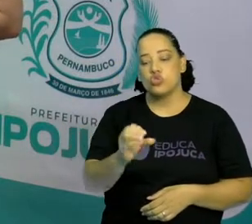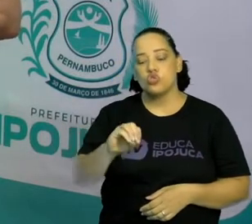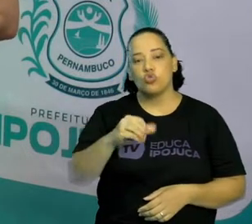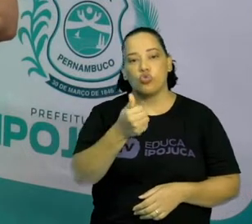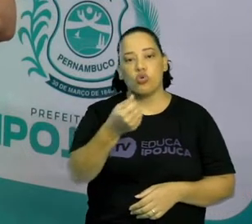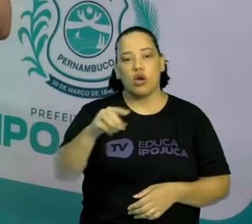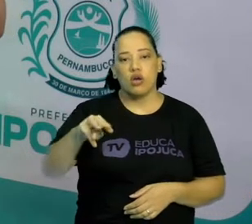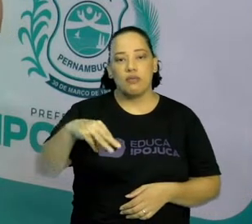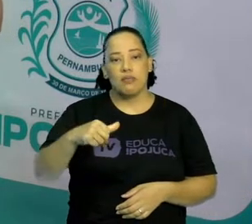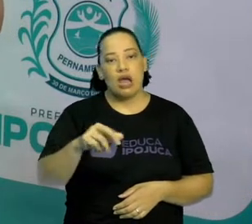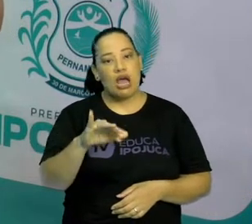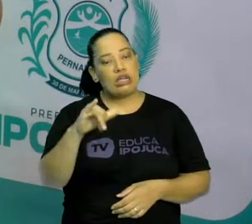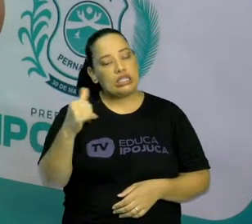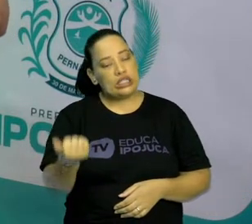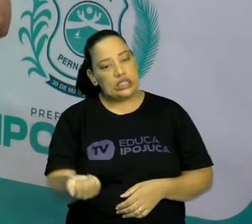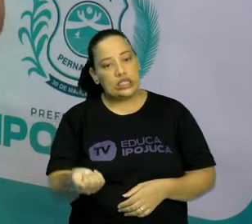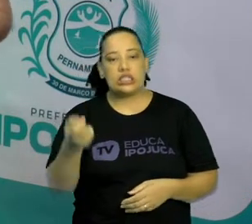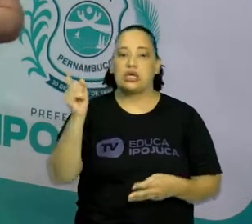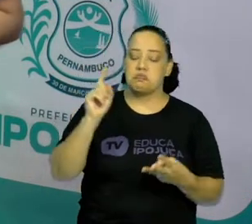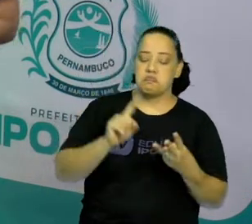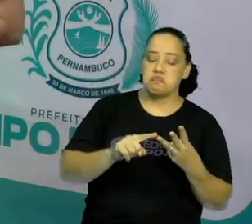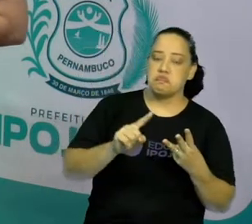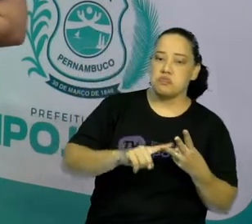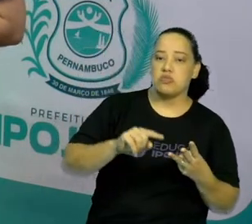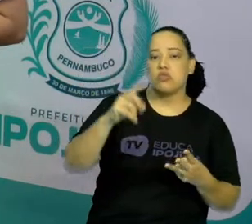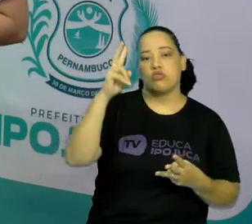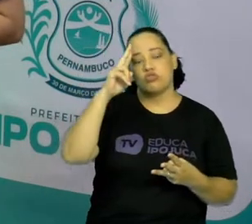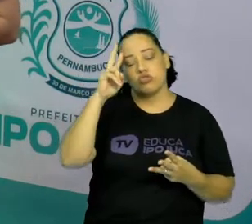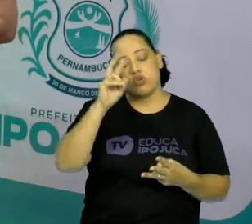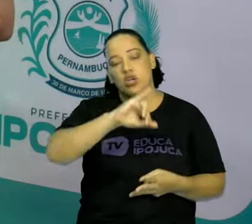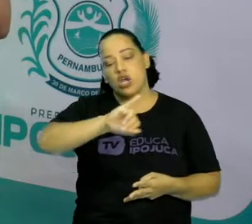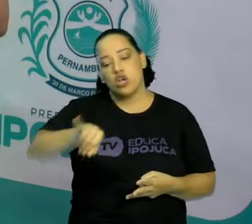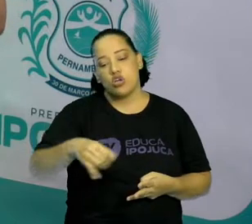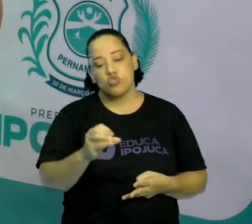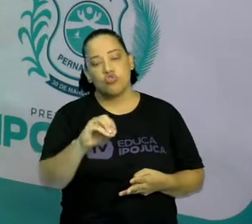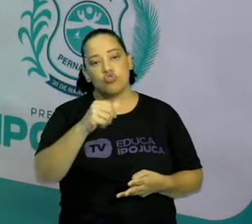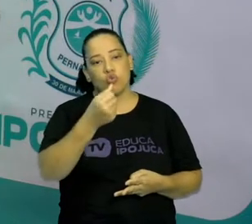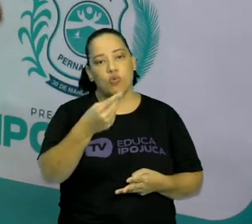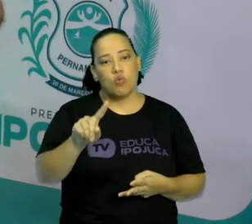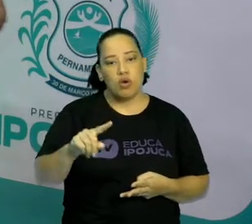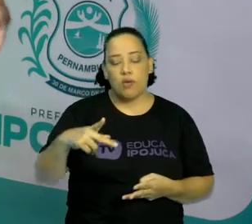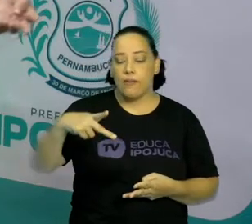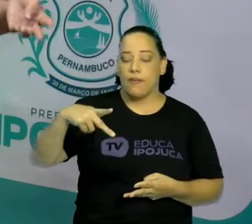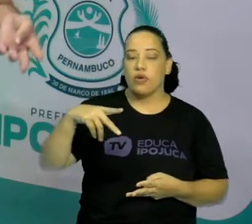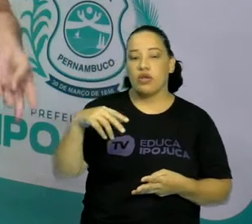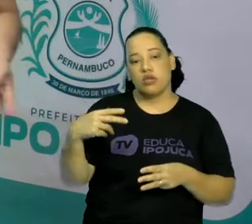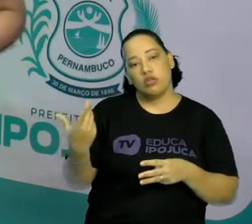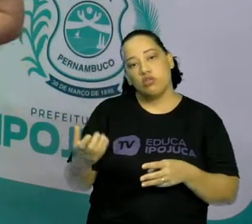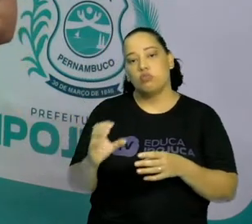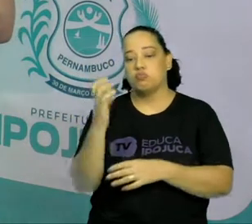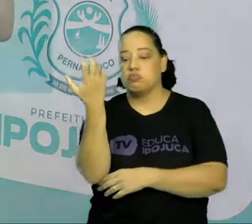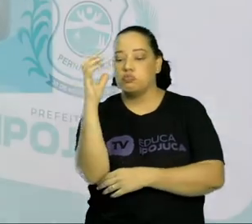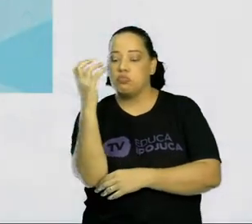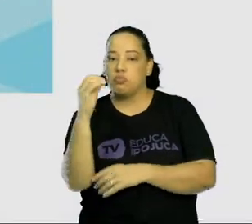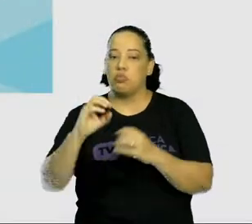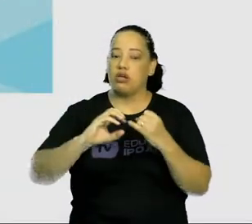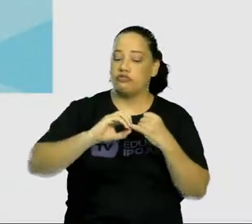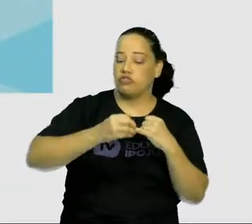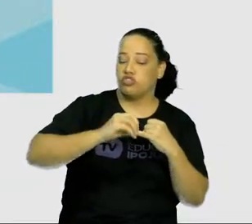história de João e o Pé de Feijão. Ou se vocês também já ouviram